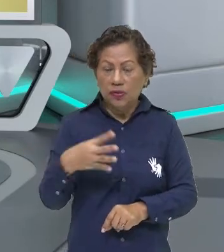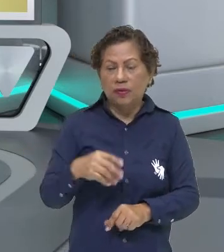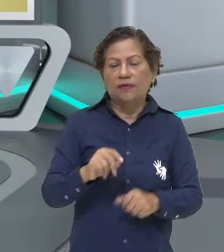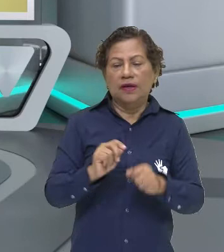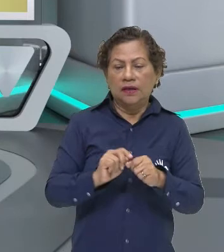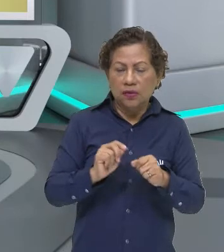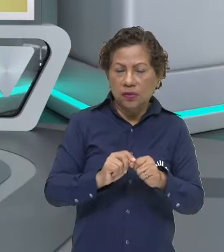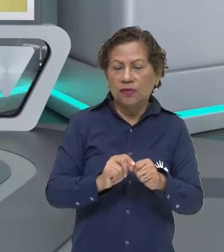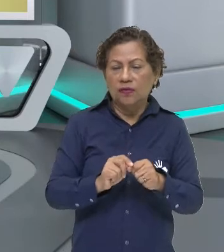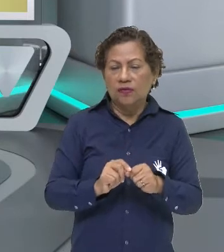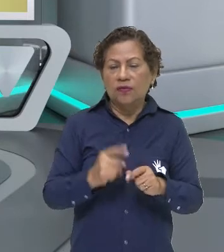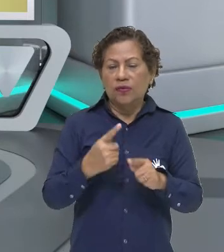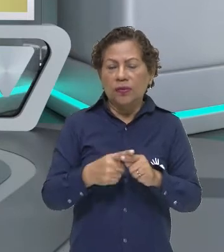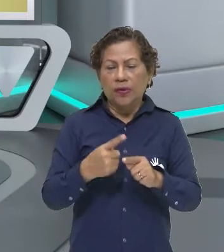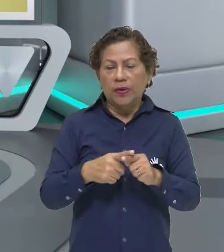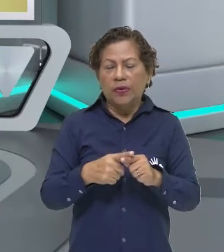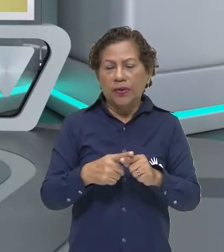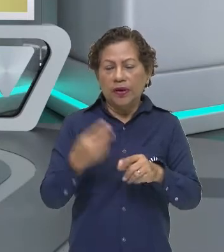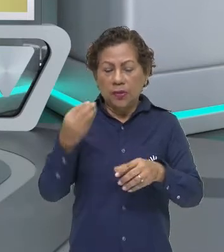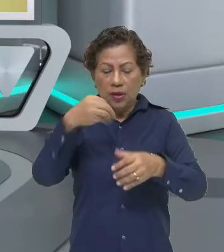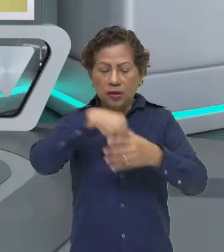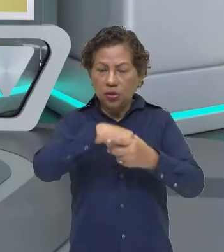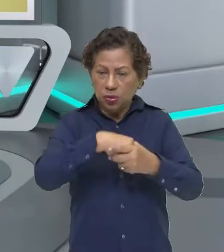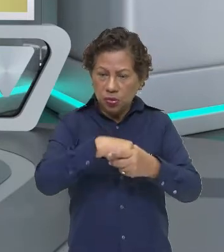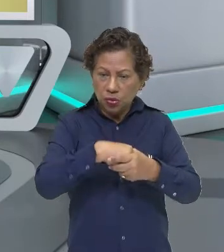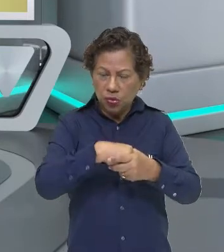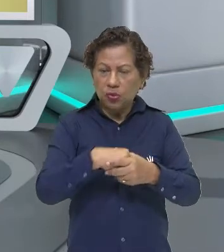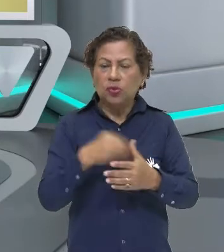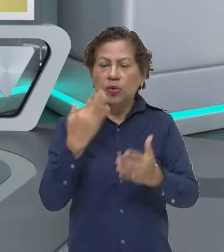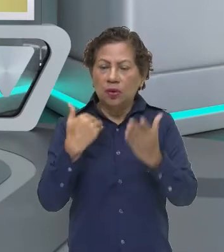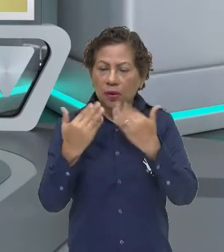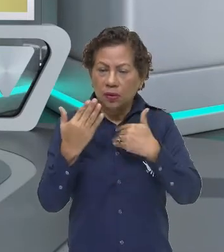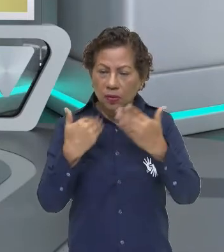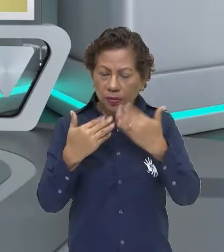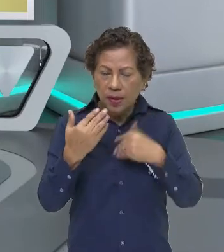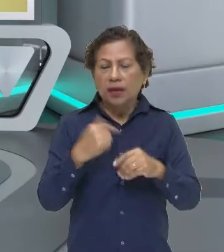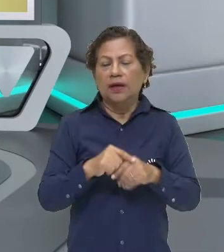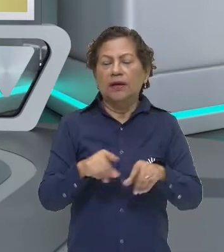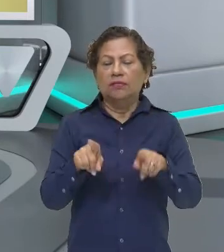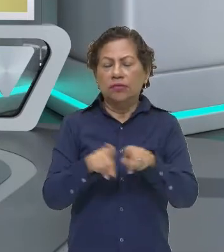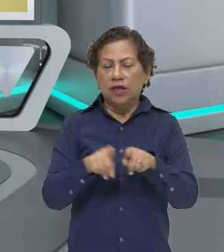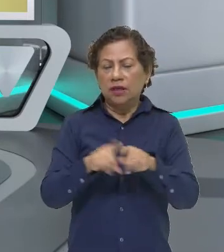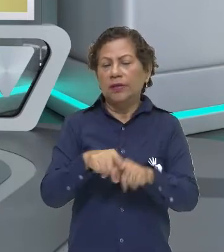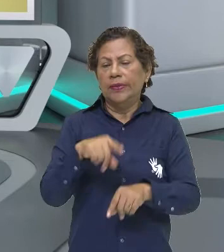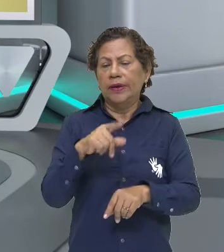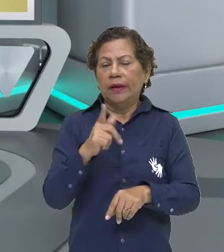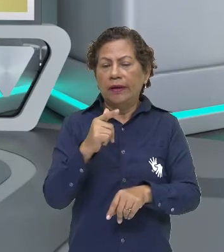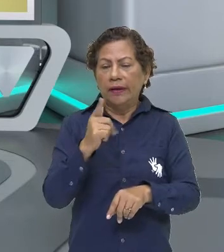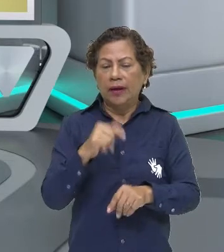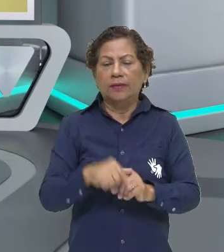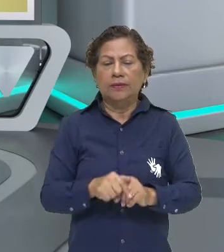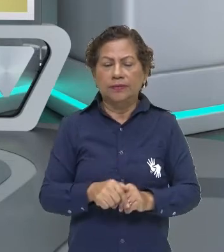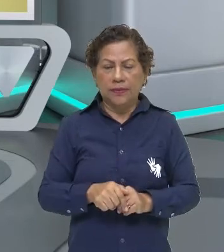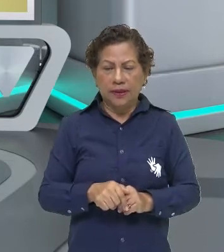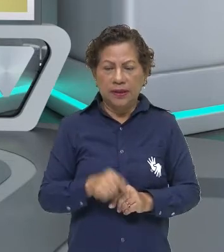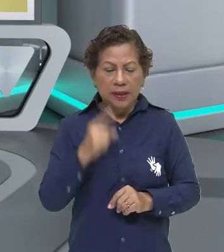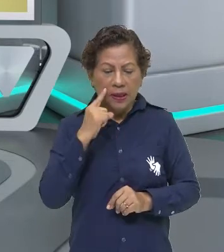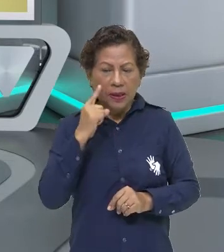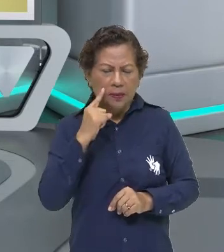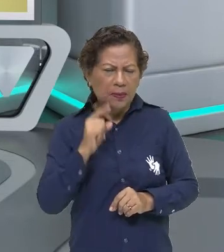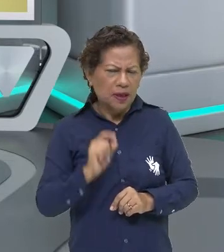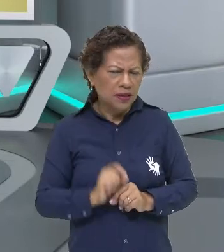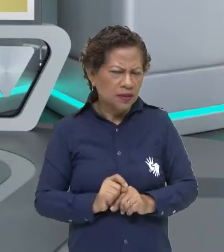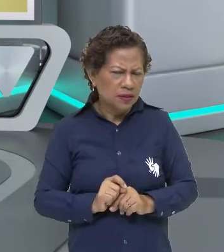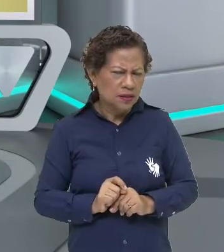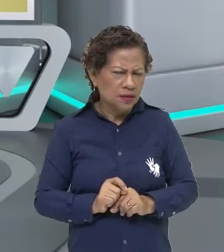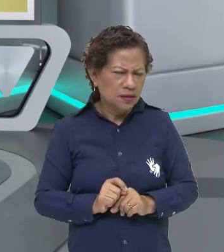alimento, algum líquido, para guardar esses alimentos. É algo que tem a sua beleza estética, mas